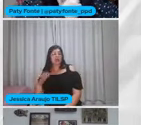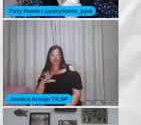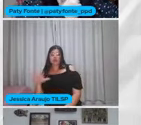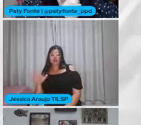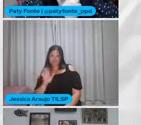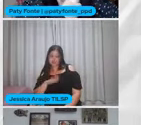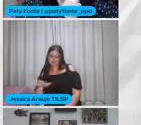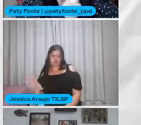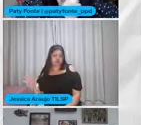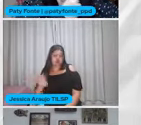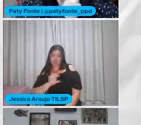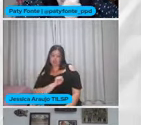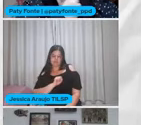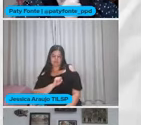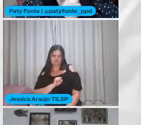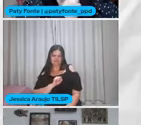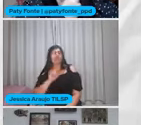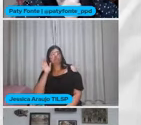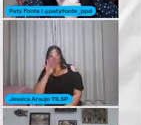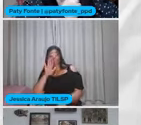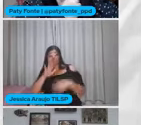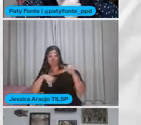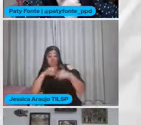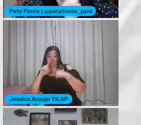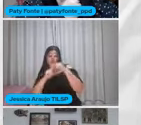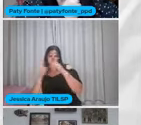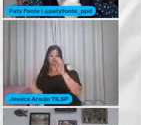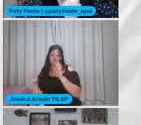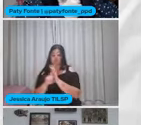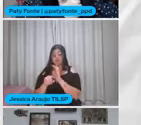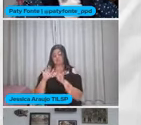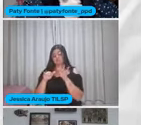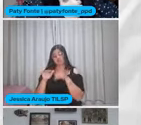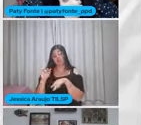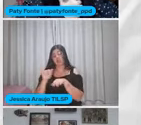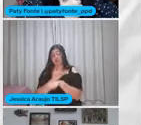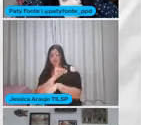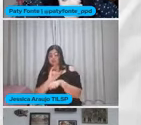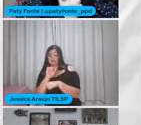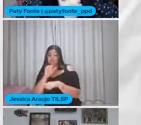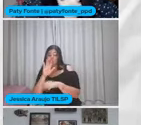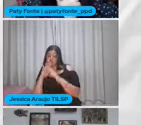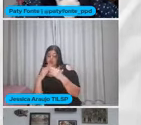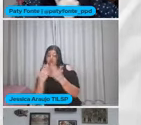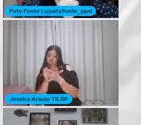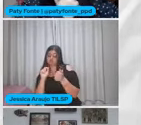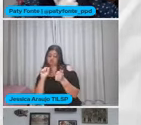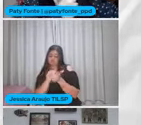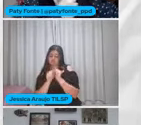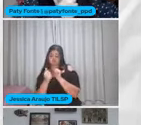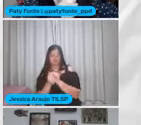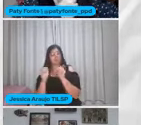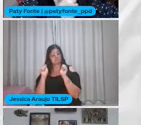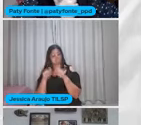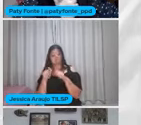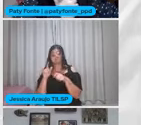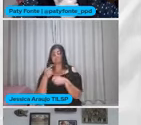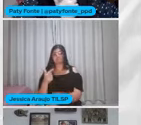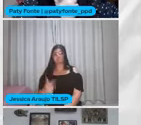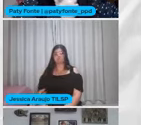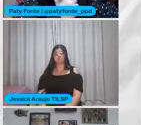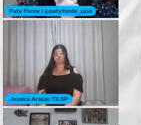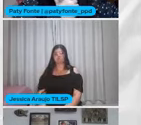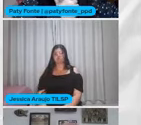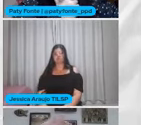Com mais ou menos recursos Aí a escola vai ter que se adaptar Mas a gente pode pensar Em alternativas Que não exigem